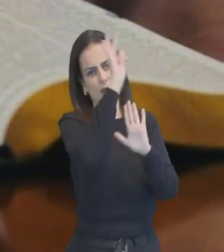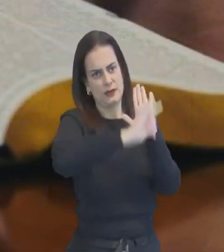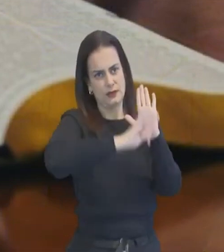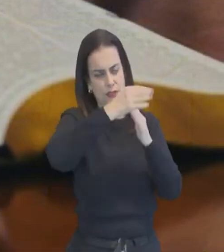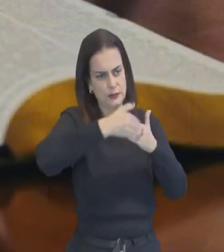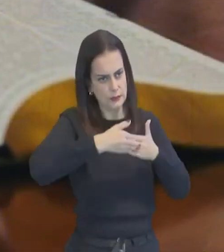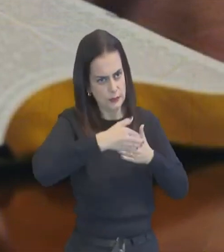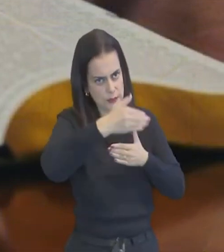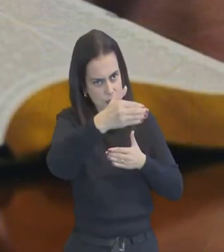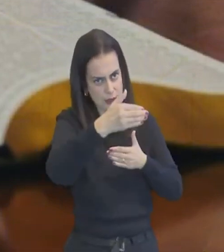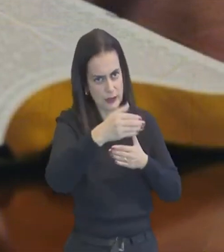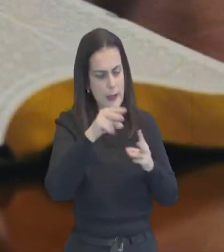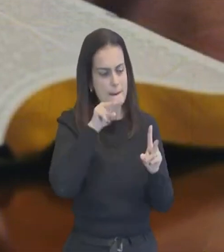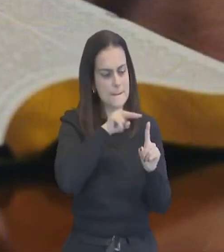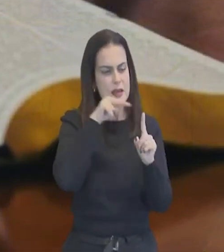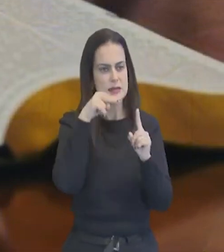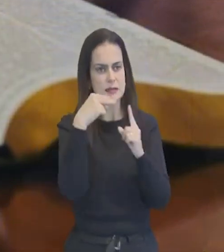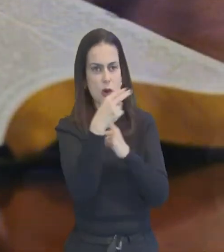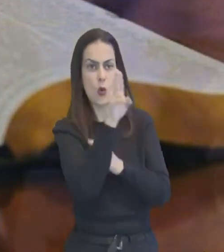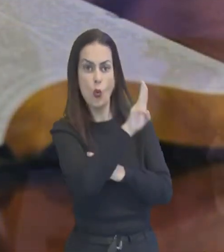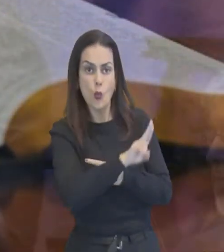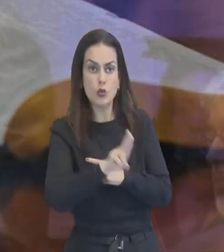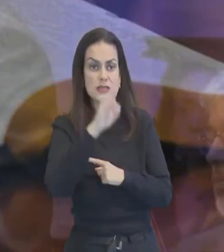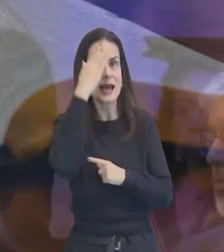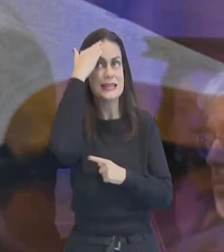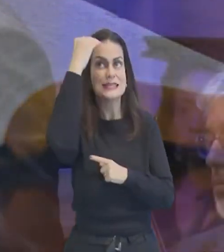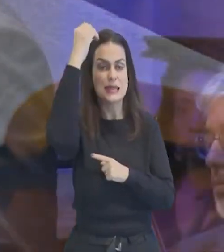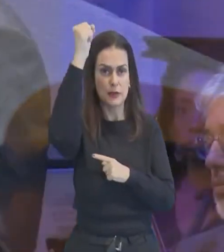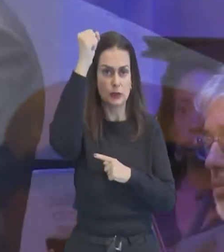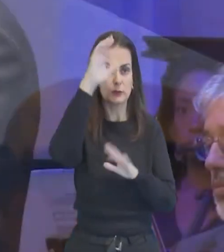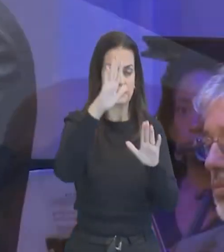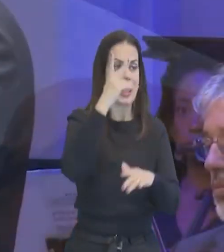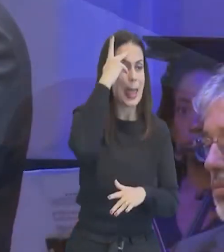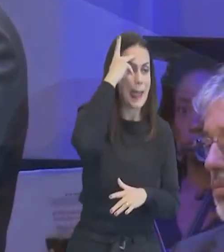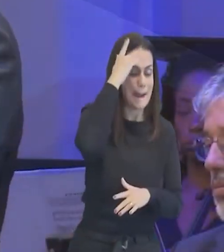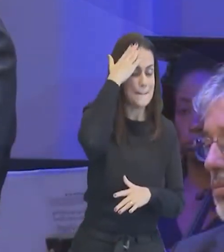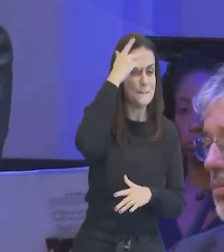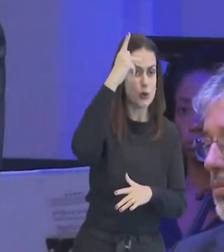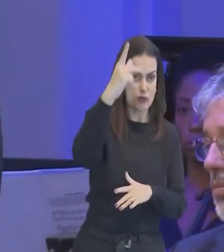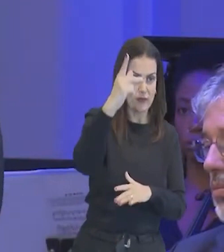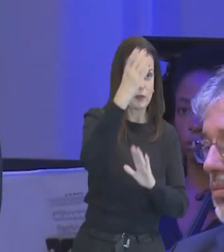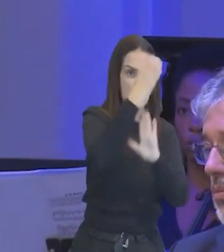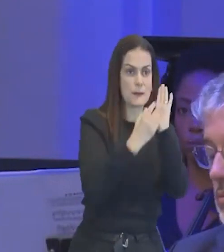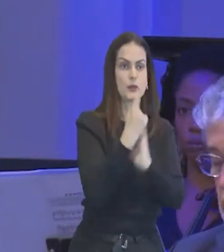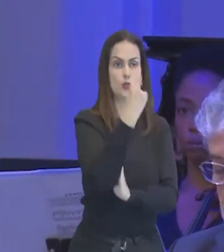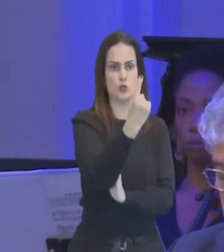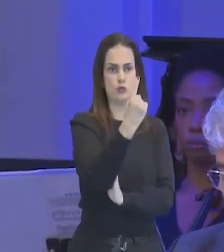dessa perspectiva do uso da sabedoria, vejam comigo provérbios, capítulo de número 1,